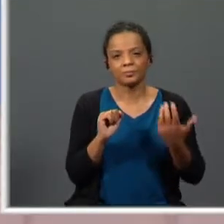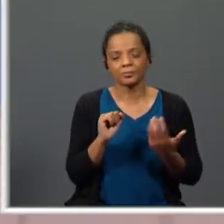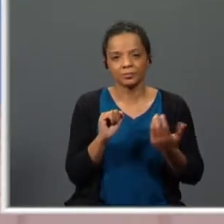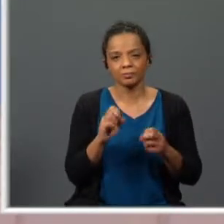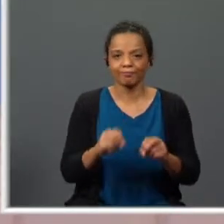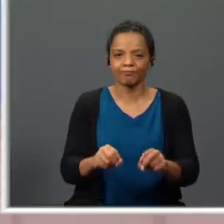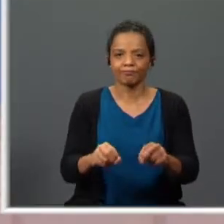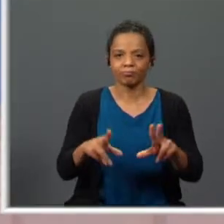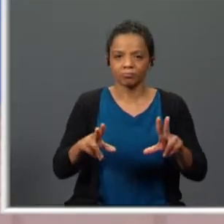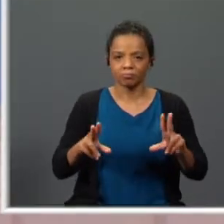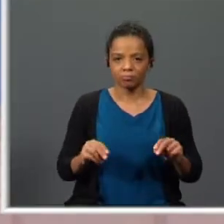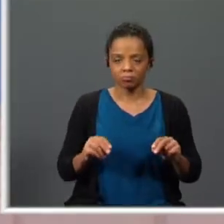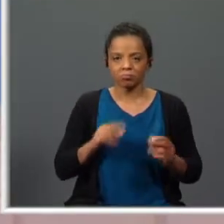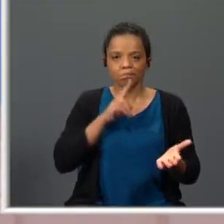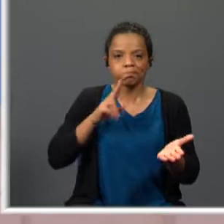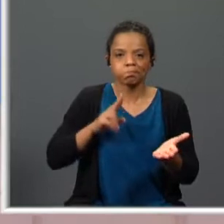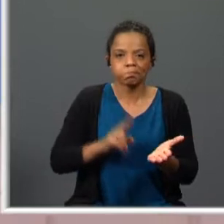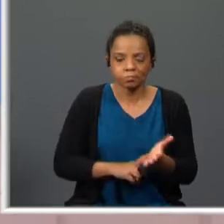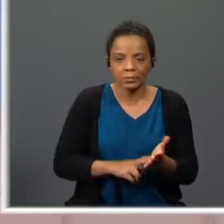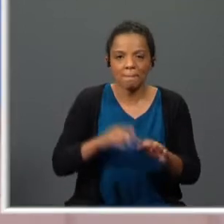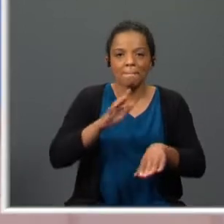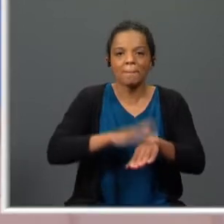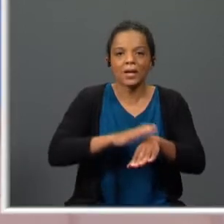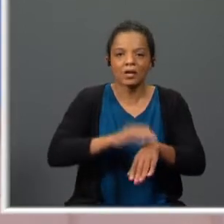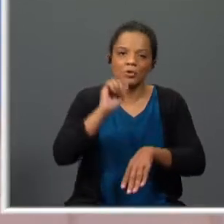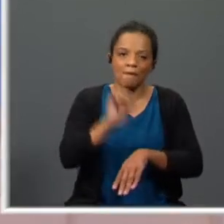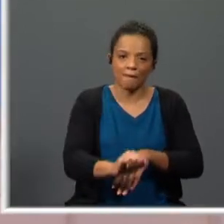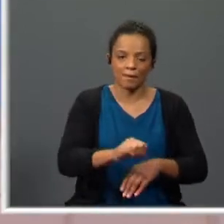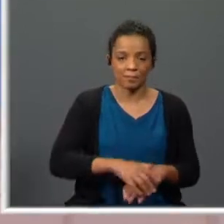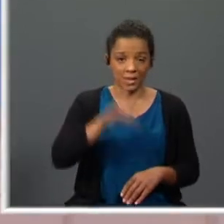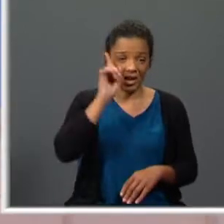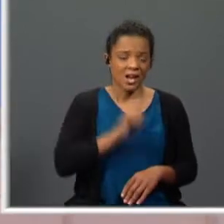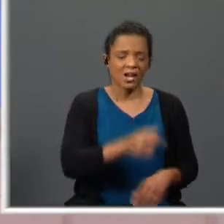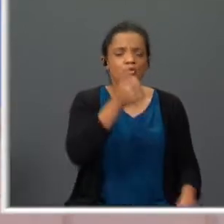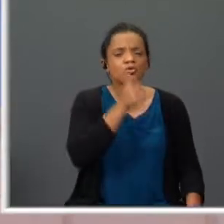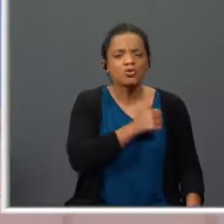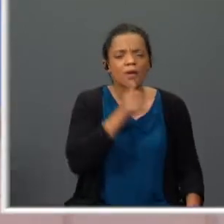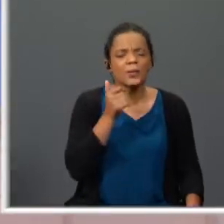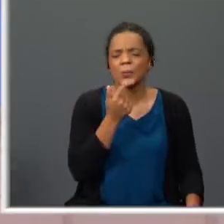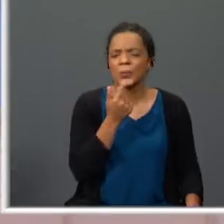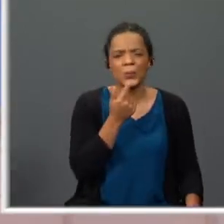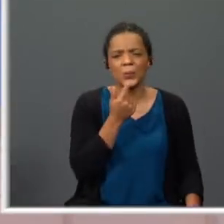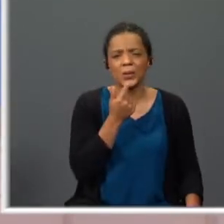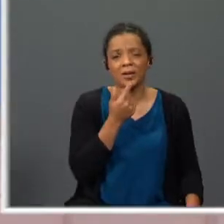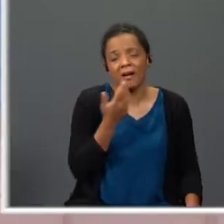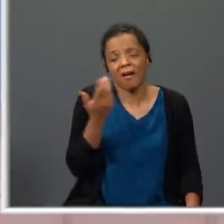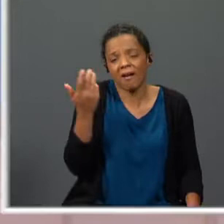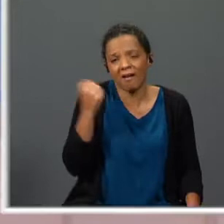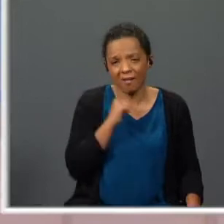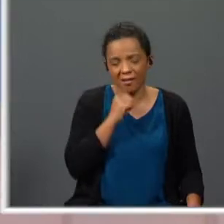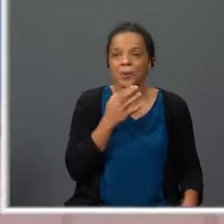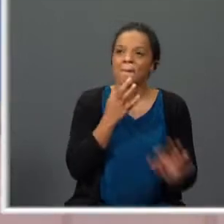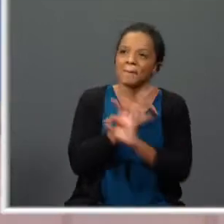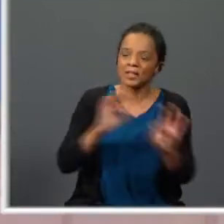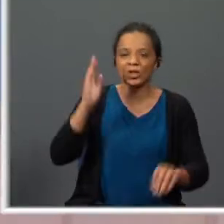limpar a purificar dos seus pecados e portanto ela tinha sofrido tanto em vida que merecia o